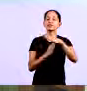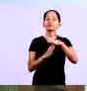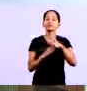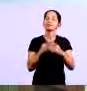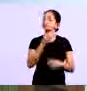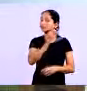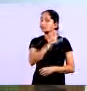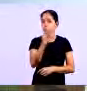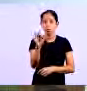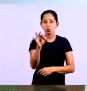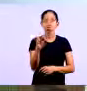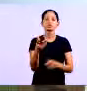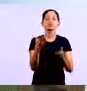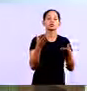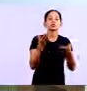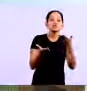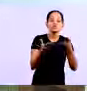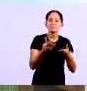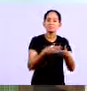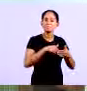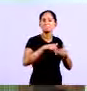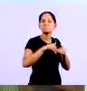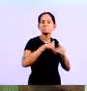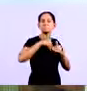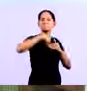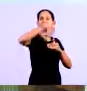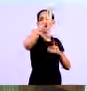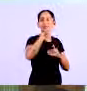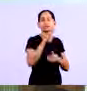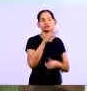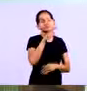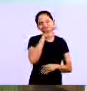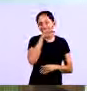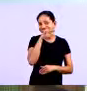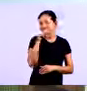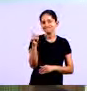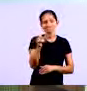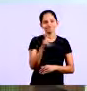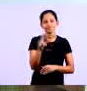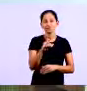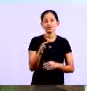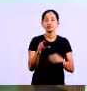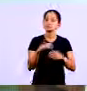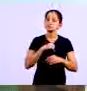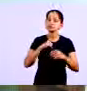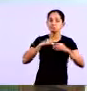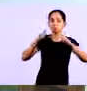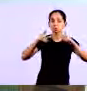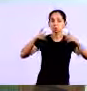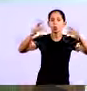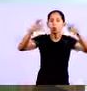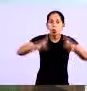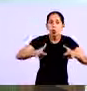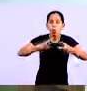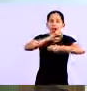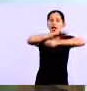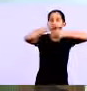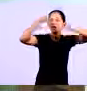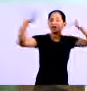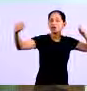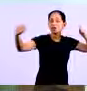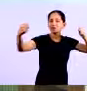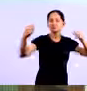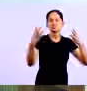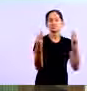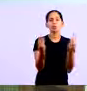que e só manter aquilo porque é oneroso manter estoque se você tem um espaço às vezes você precisa ter um espaço maior porque